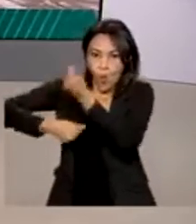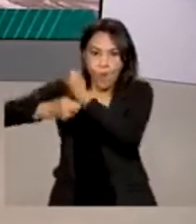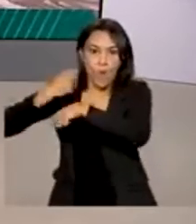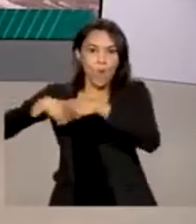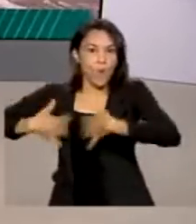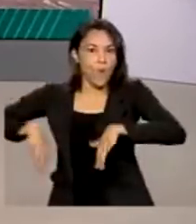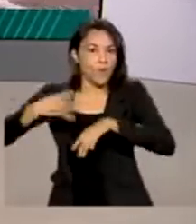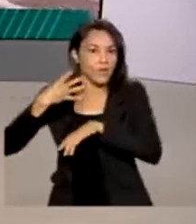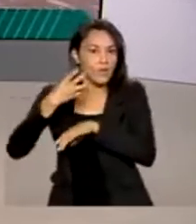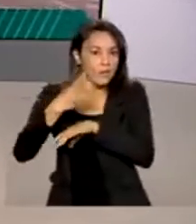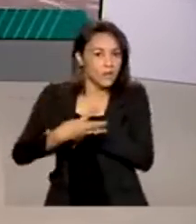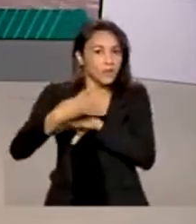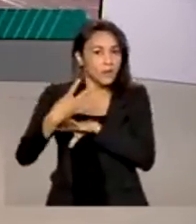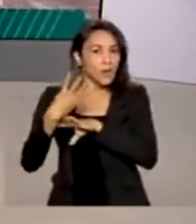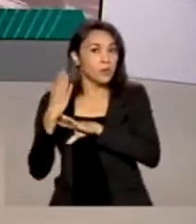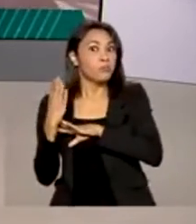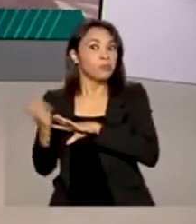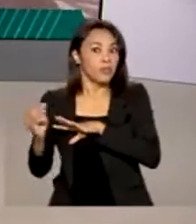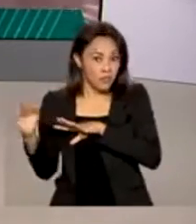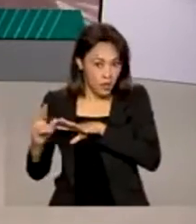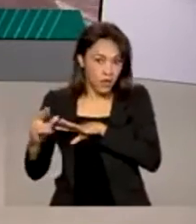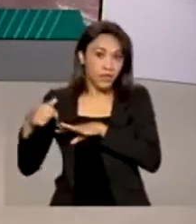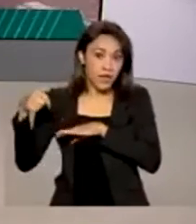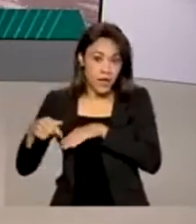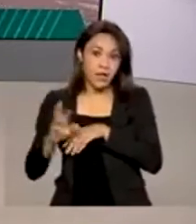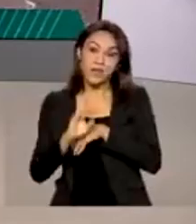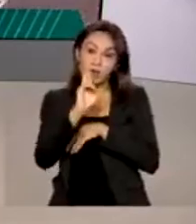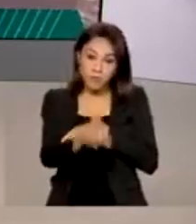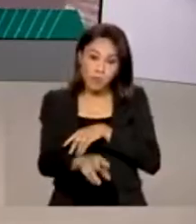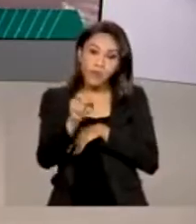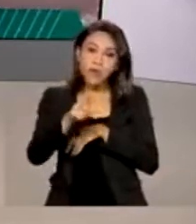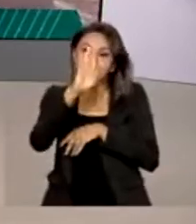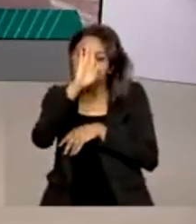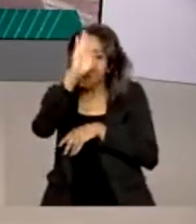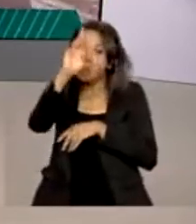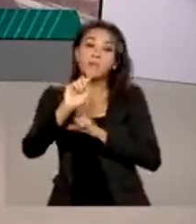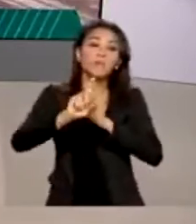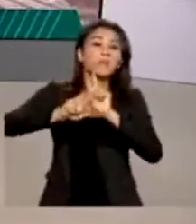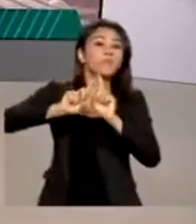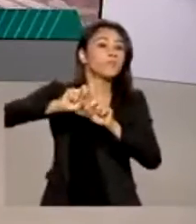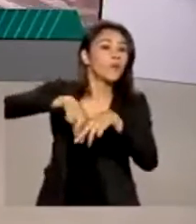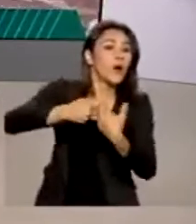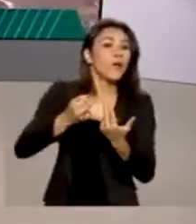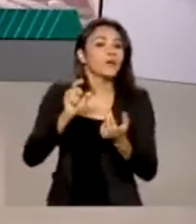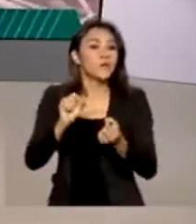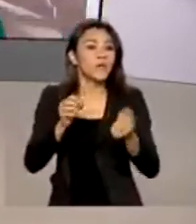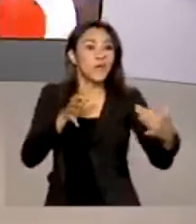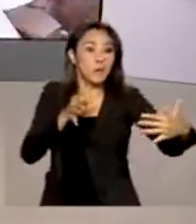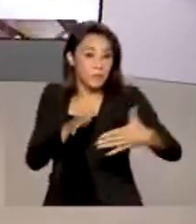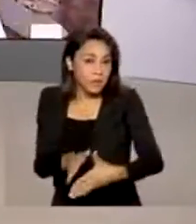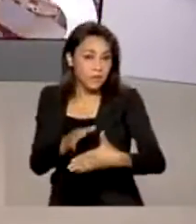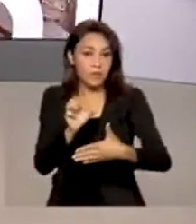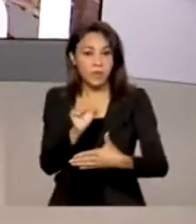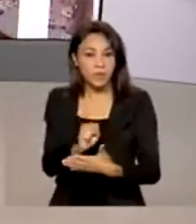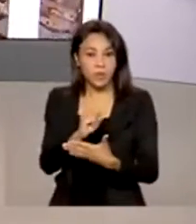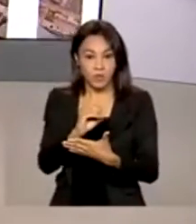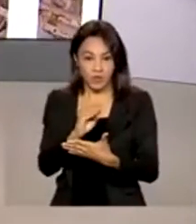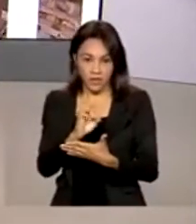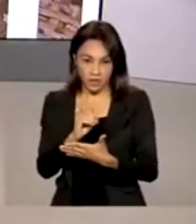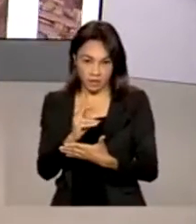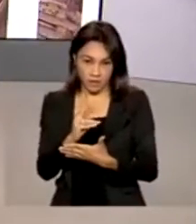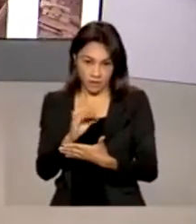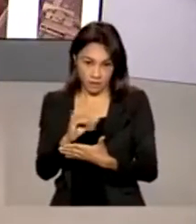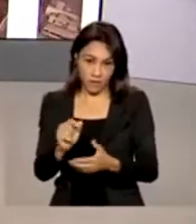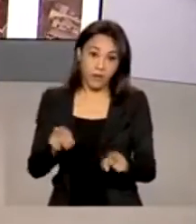de 34 bilhões de reais. O resultado foi marcado principalmente por ganhos com participações societárias e com a intermediação